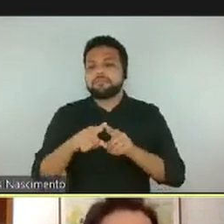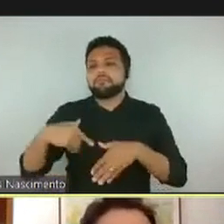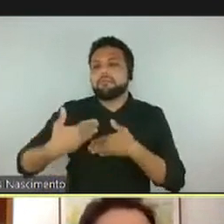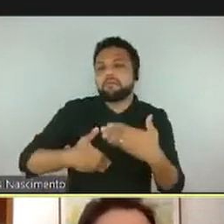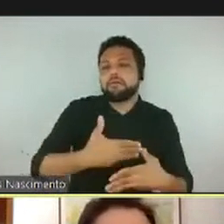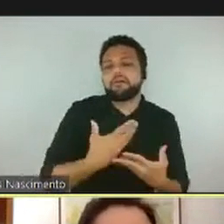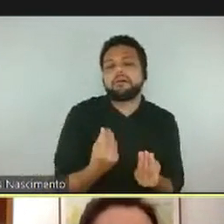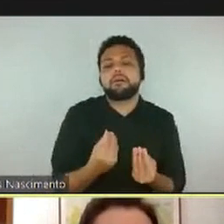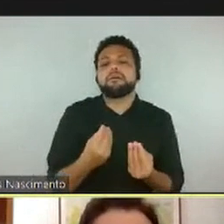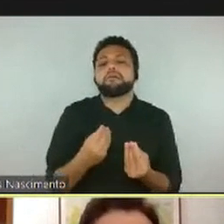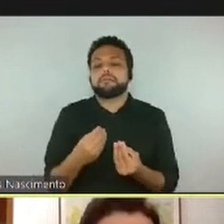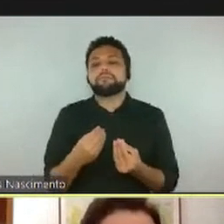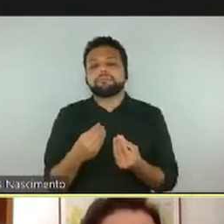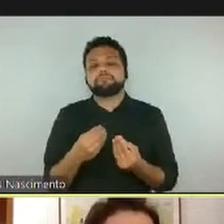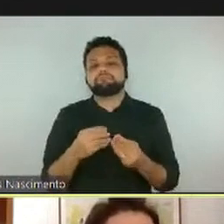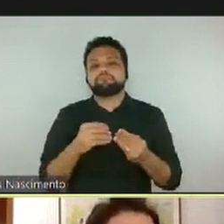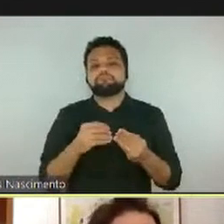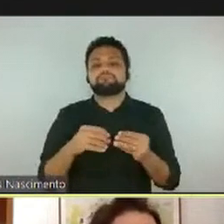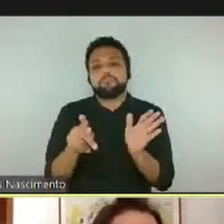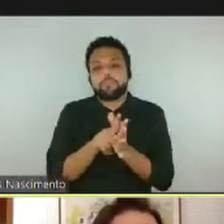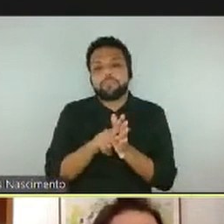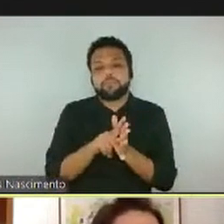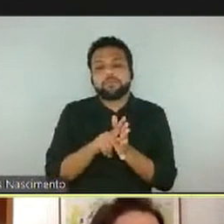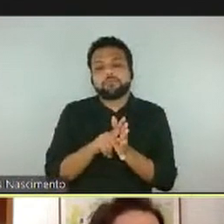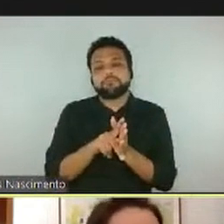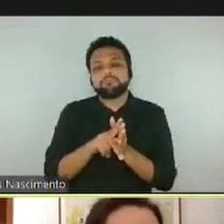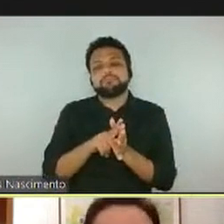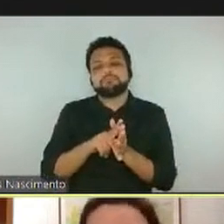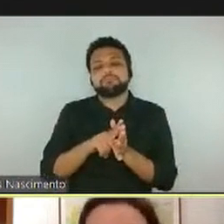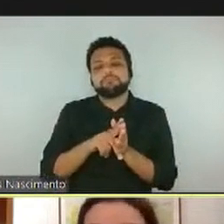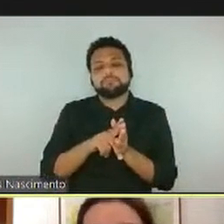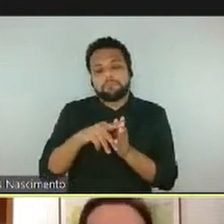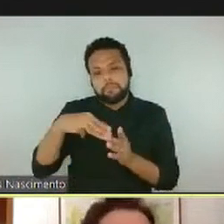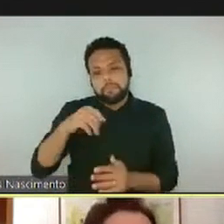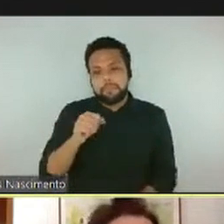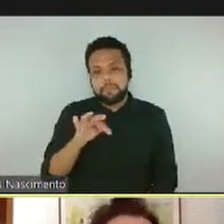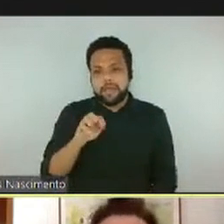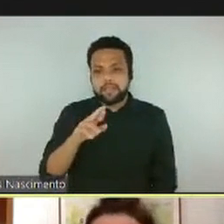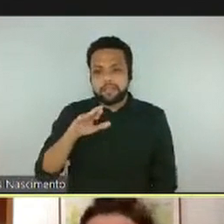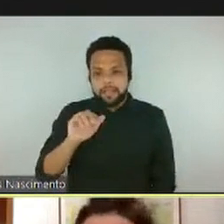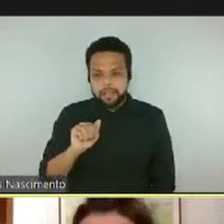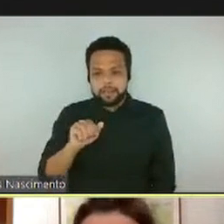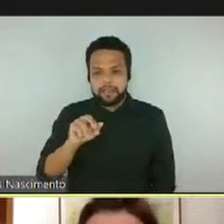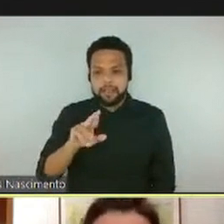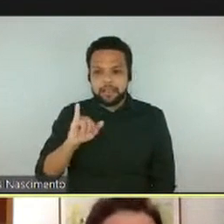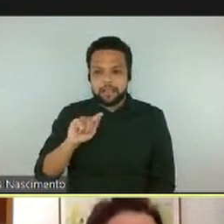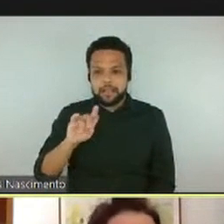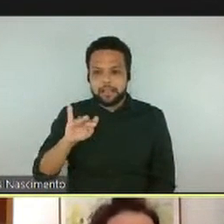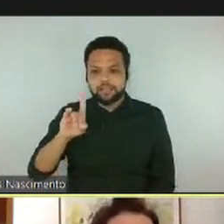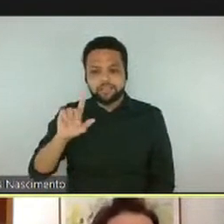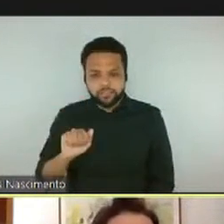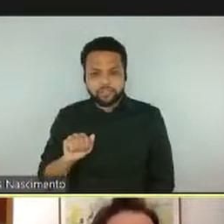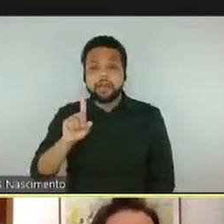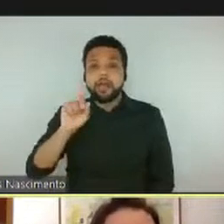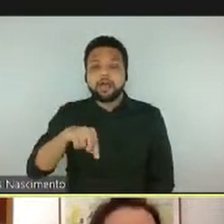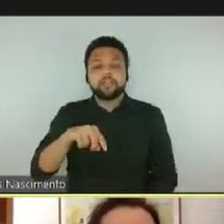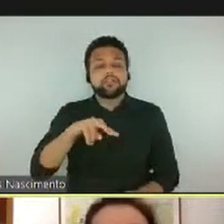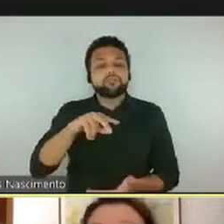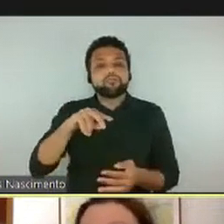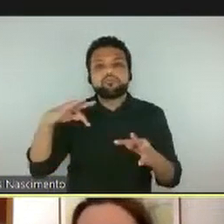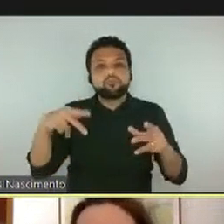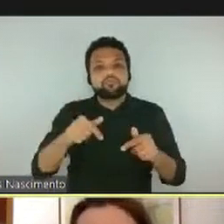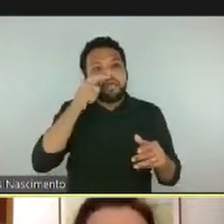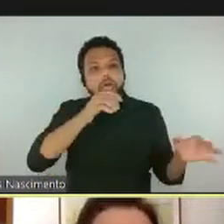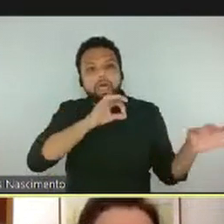corte, a dobra, no plano da matéria rígida. Isso tudo vai sendo desenvolvido em observação entre os participantes e